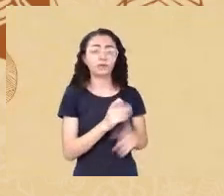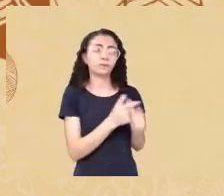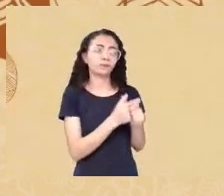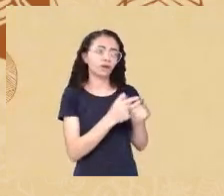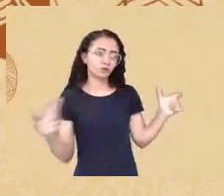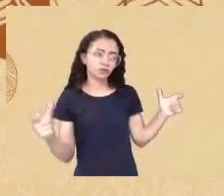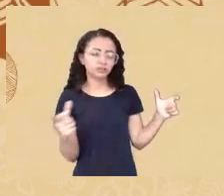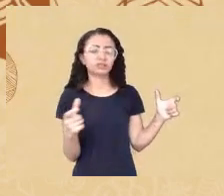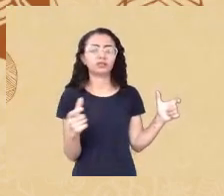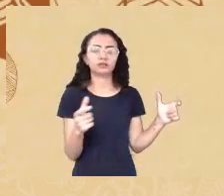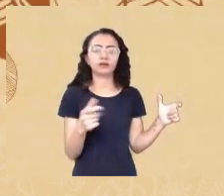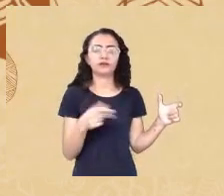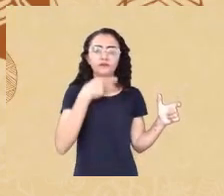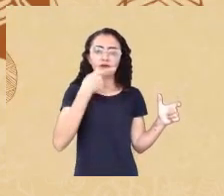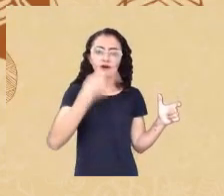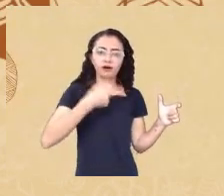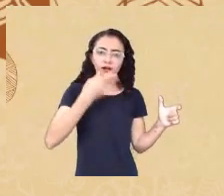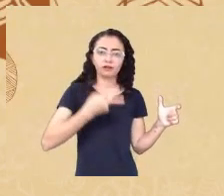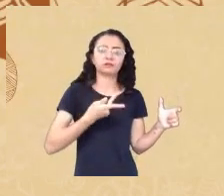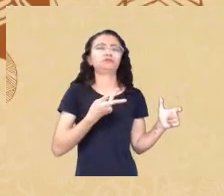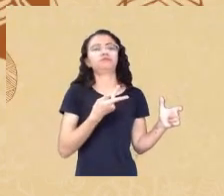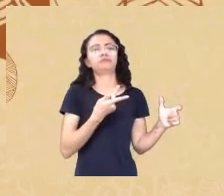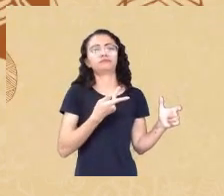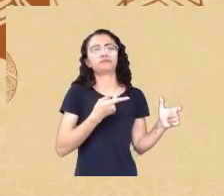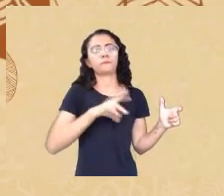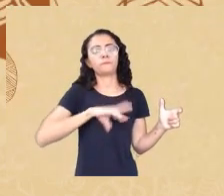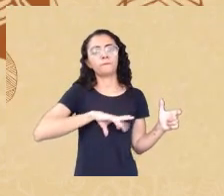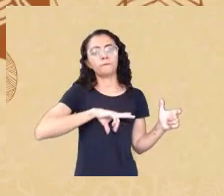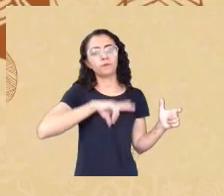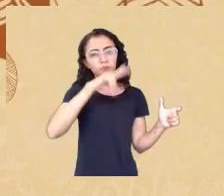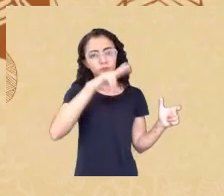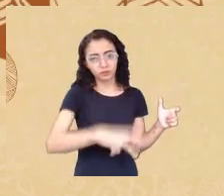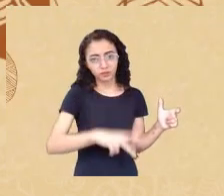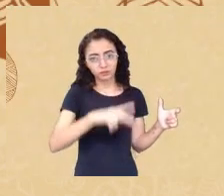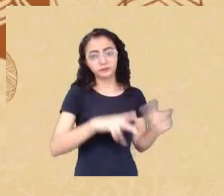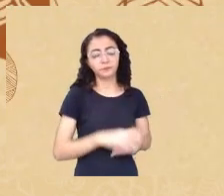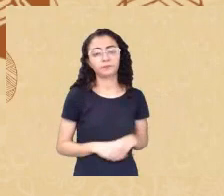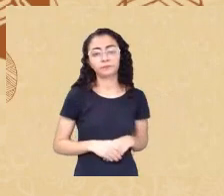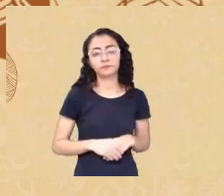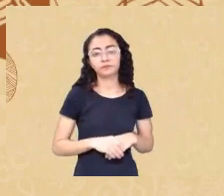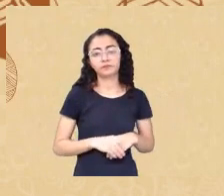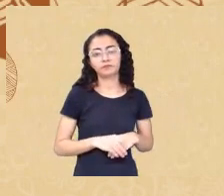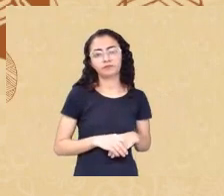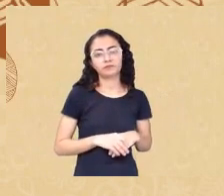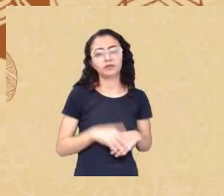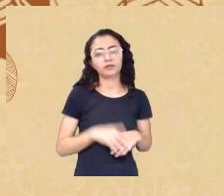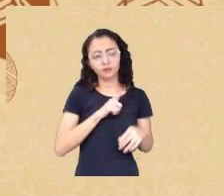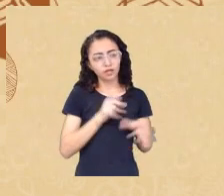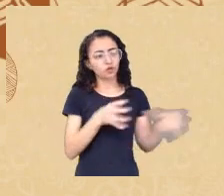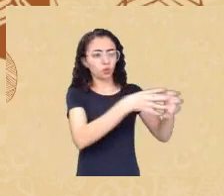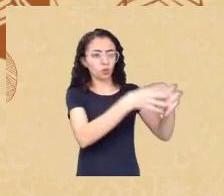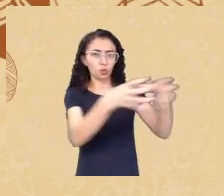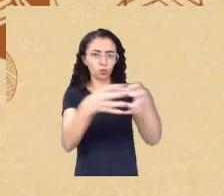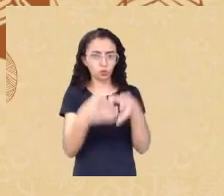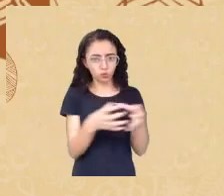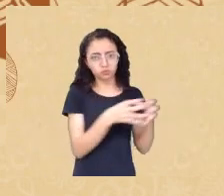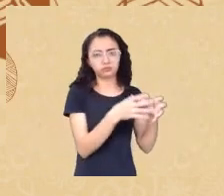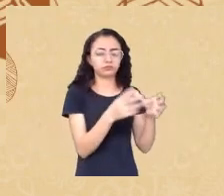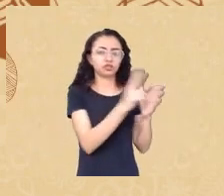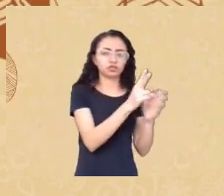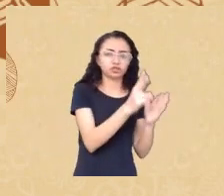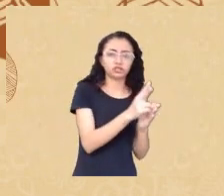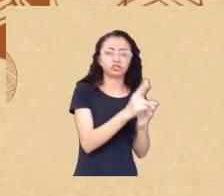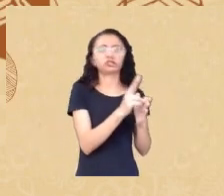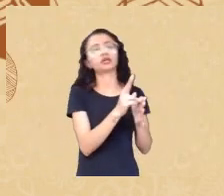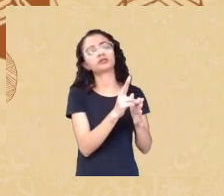indígenas e alguns grupos quilombolas isolados mas assim é realmente uma minoria mas de um modo geral os brasileiros